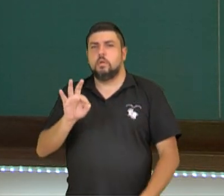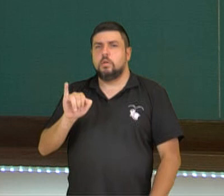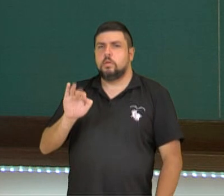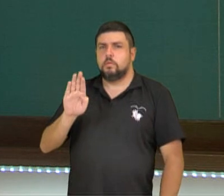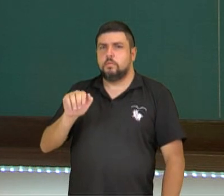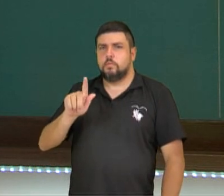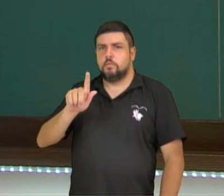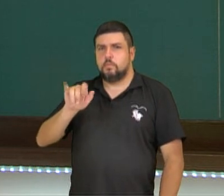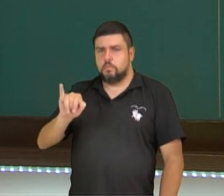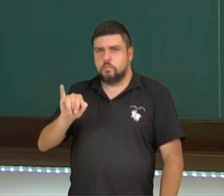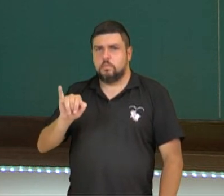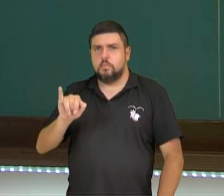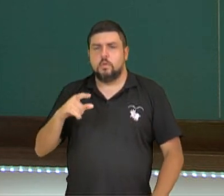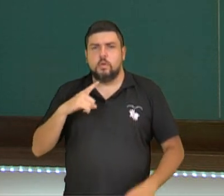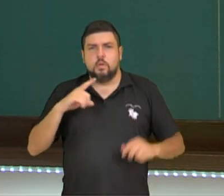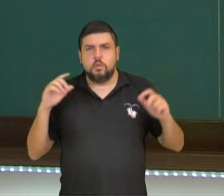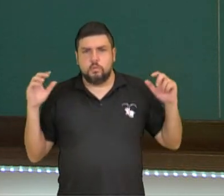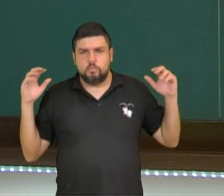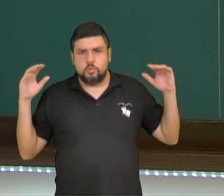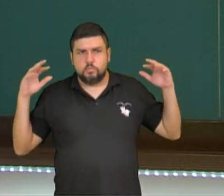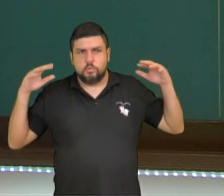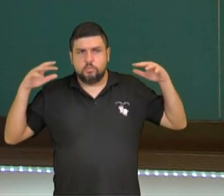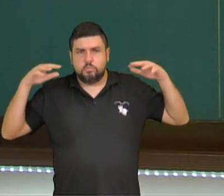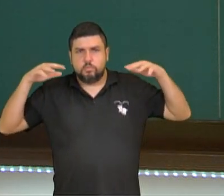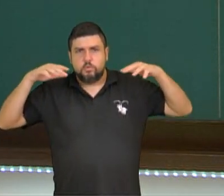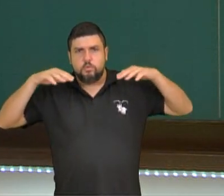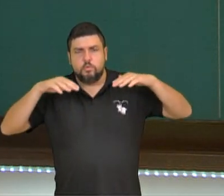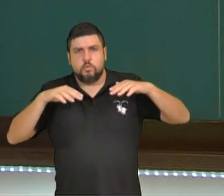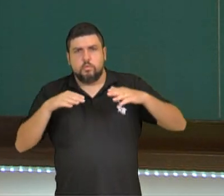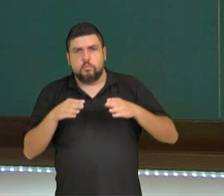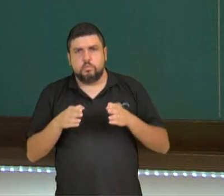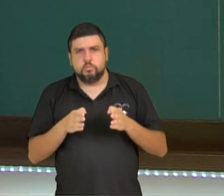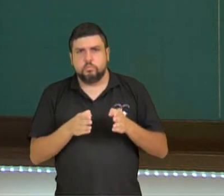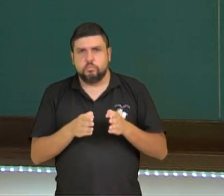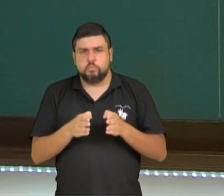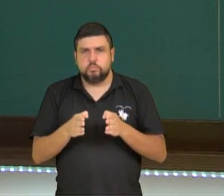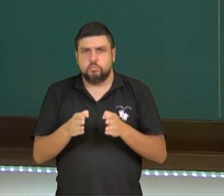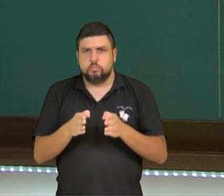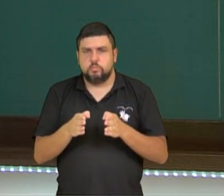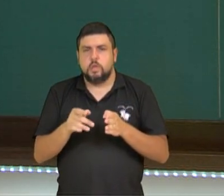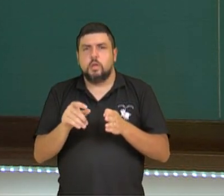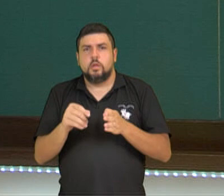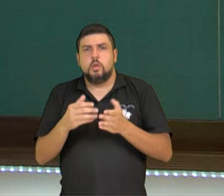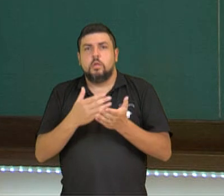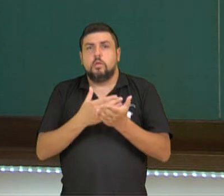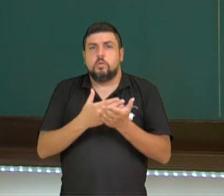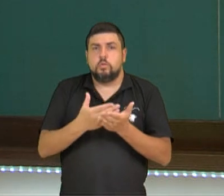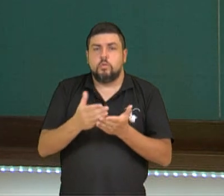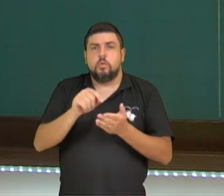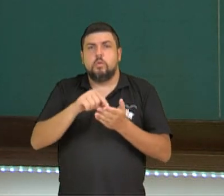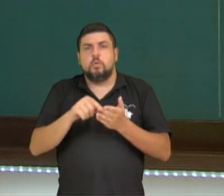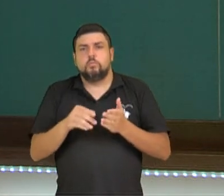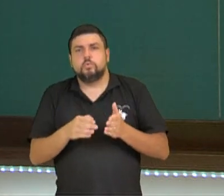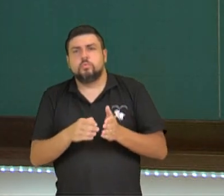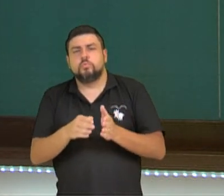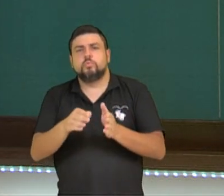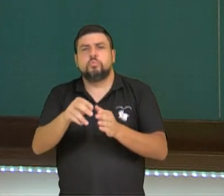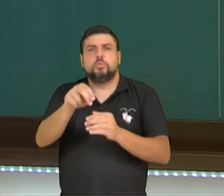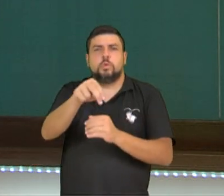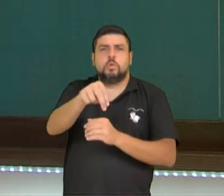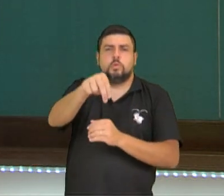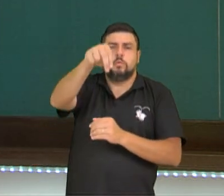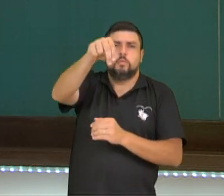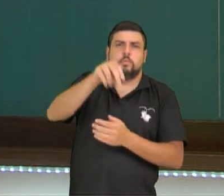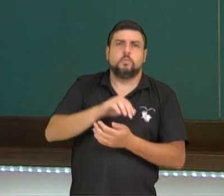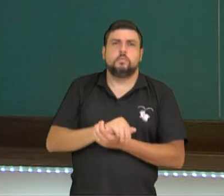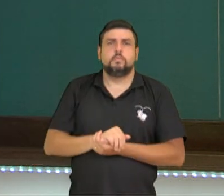a região do Alto Tibagi e do Baixo Tibagi. Então ele nasce na porção mais central do estado e vai lá em direção à porção